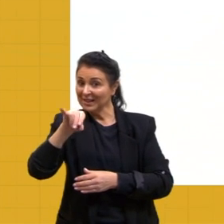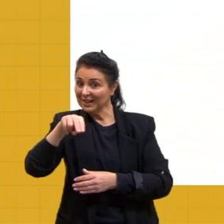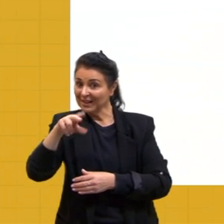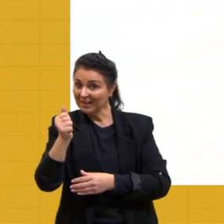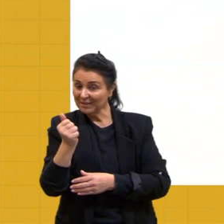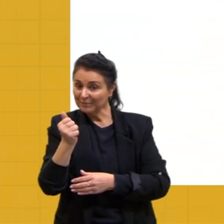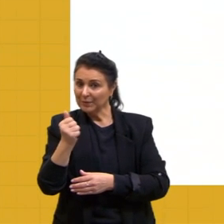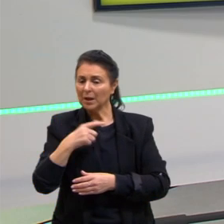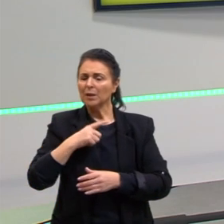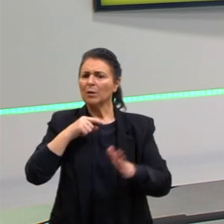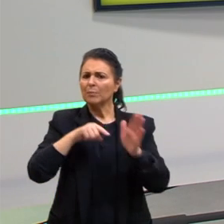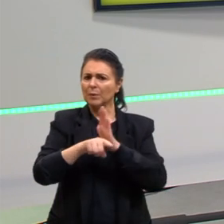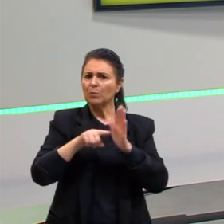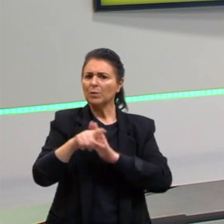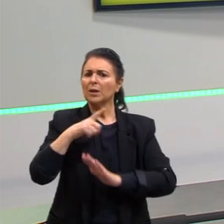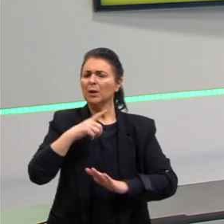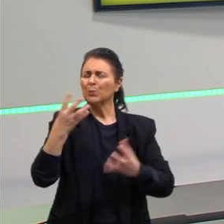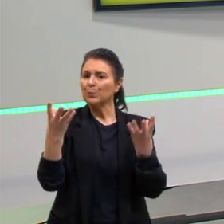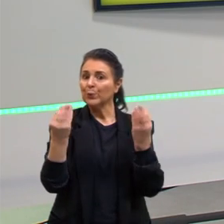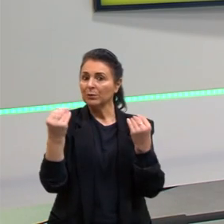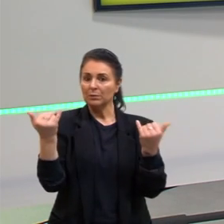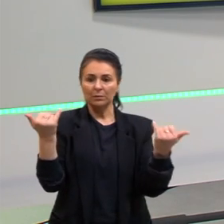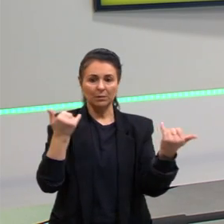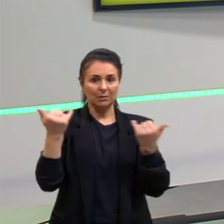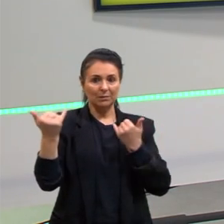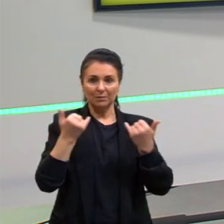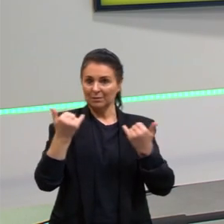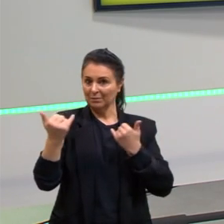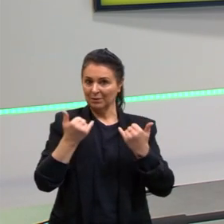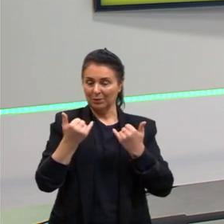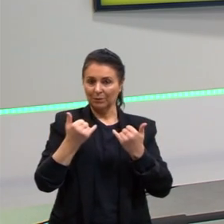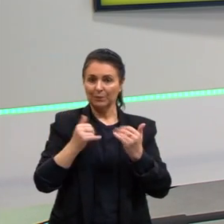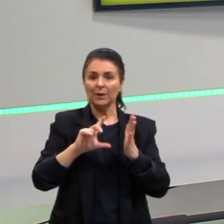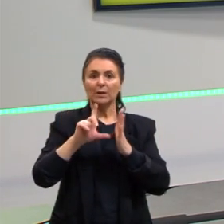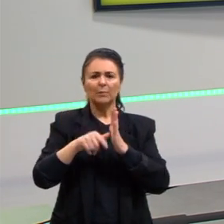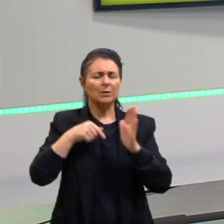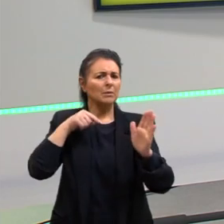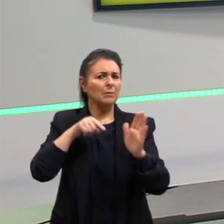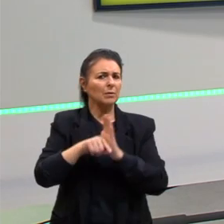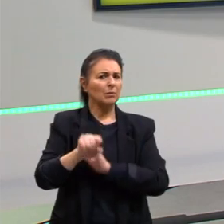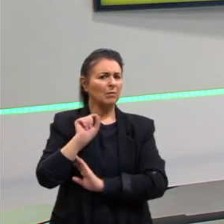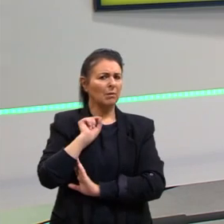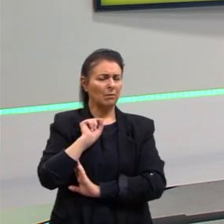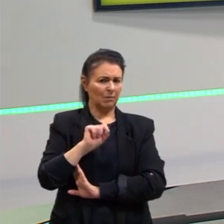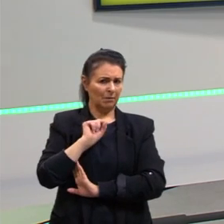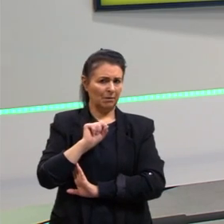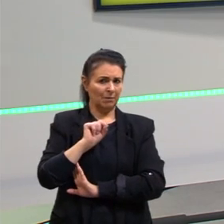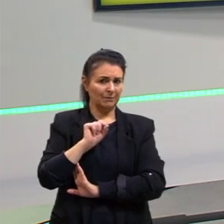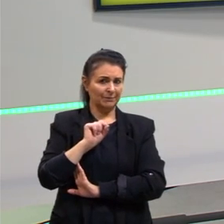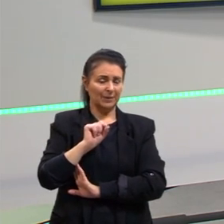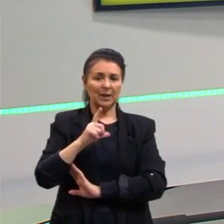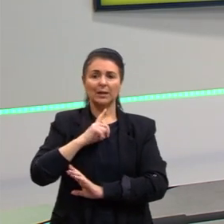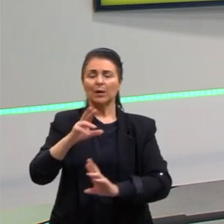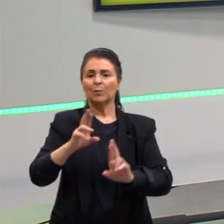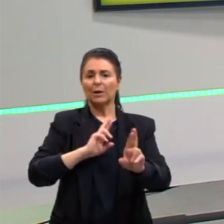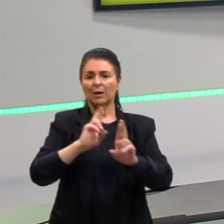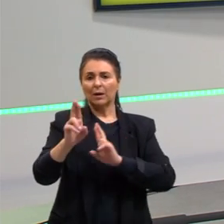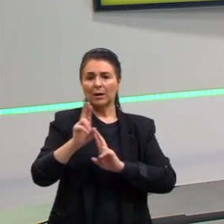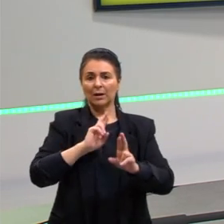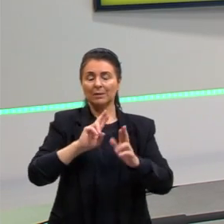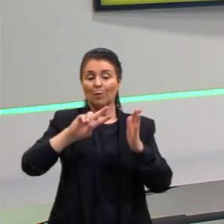traz bastante informação para a gente e depois a pergunta está mais relacionada à